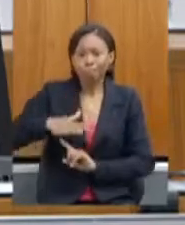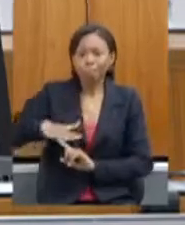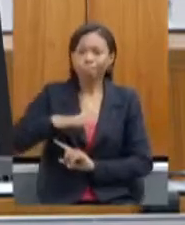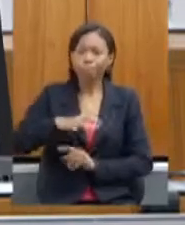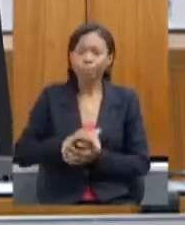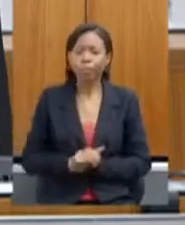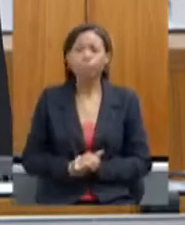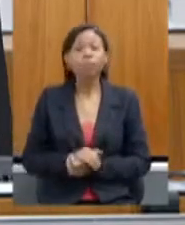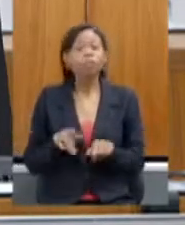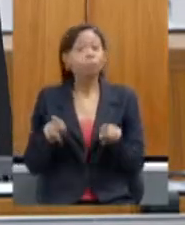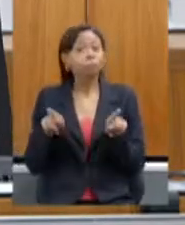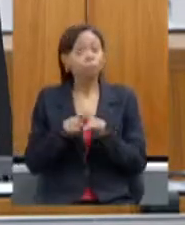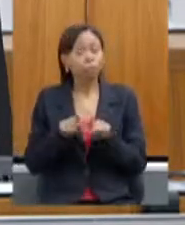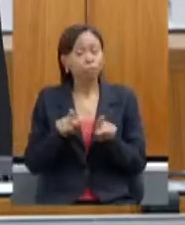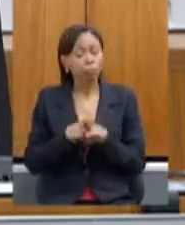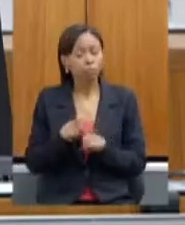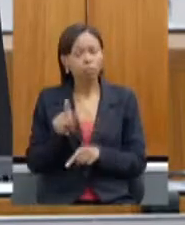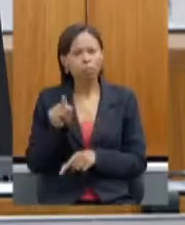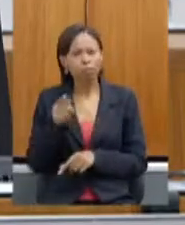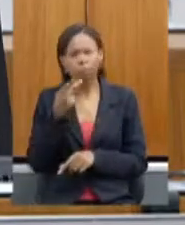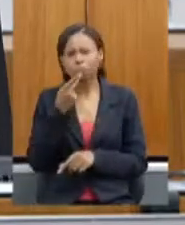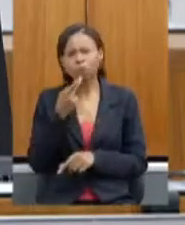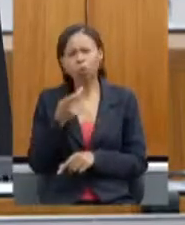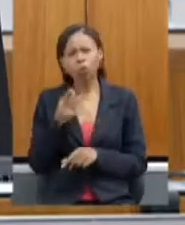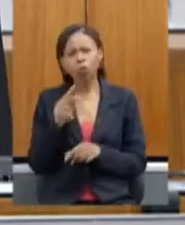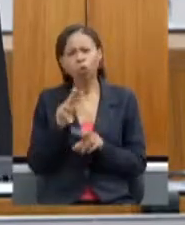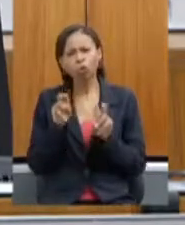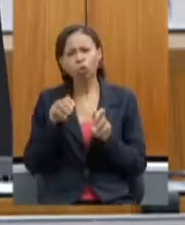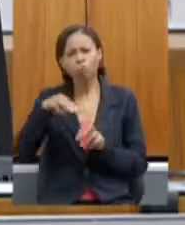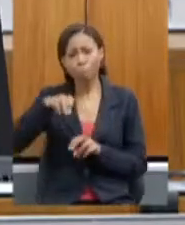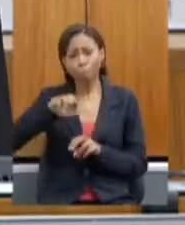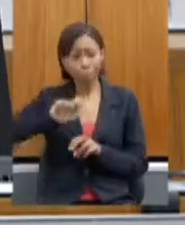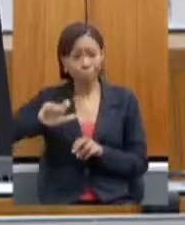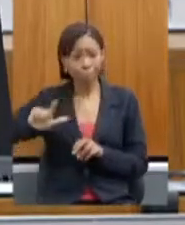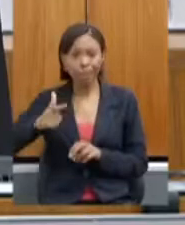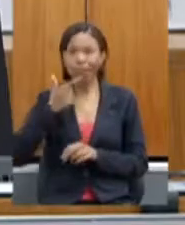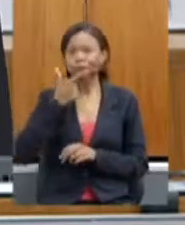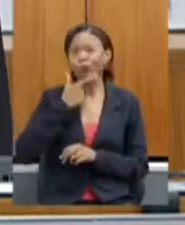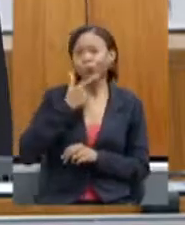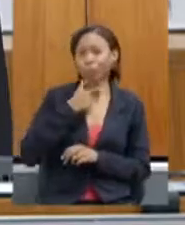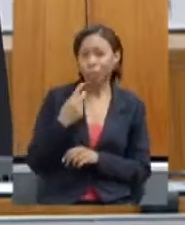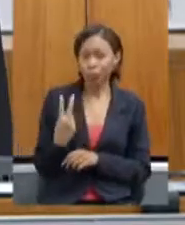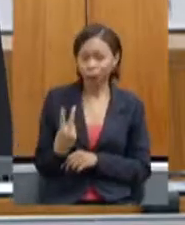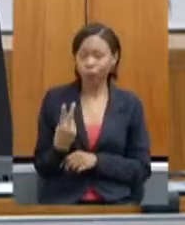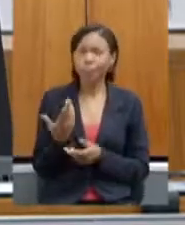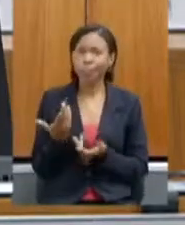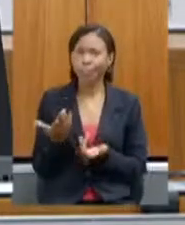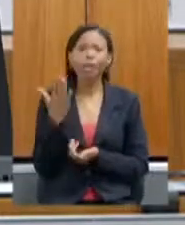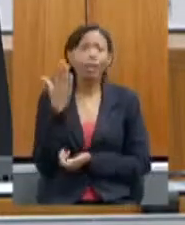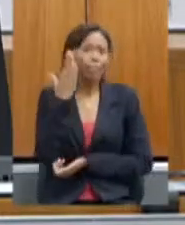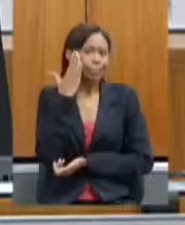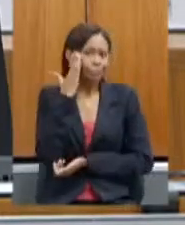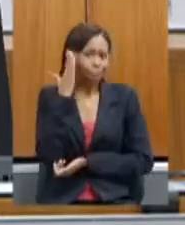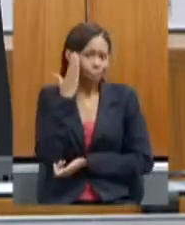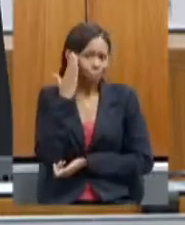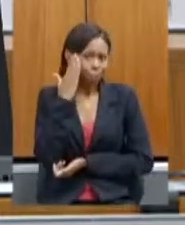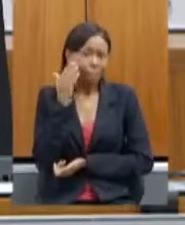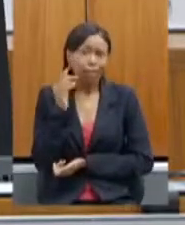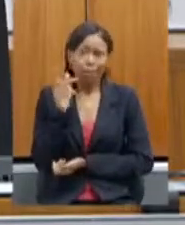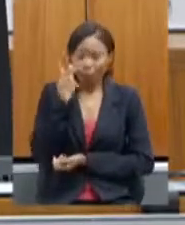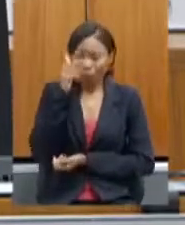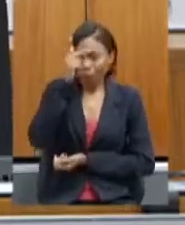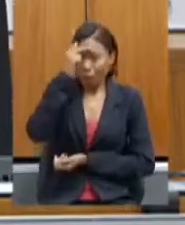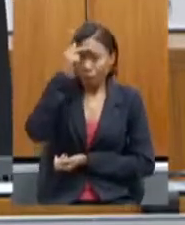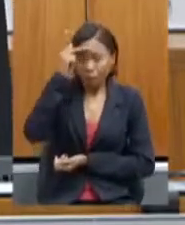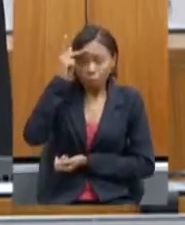Temos também aqui a questão que o senhor disse do mel e do queijo. A gente entende perfeitamente que o produtor precisa, o